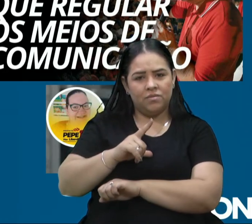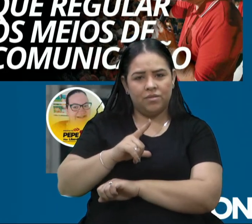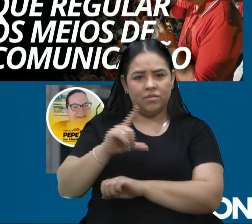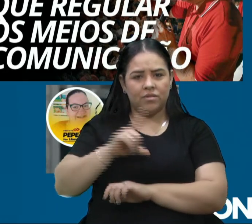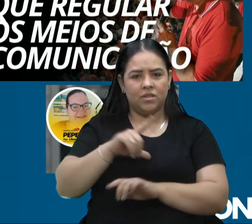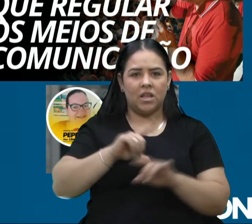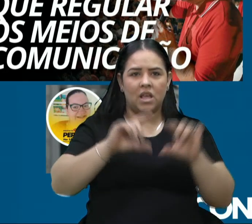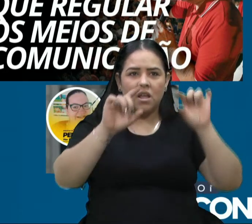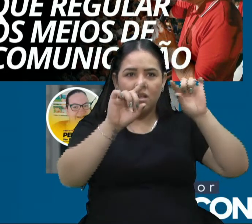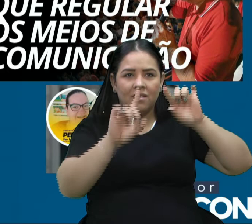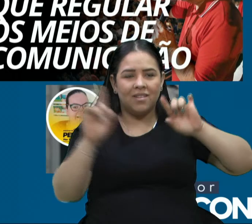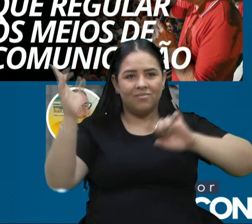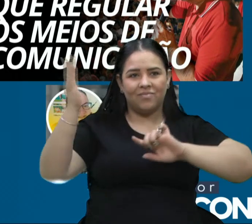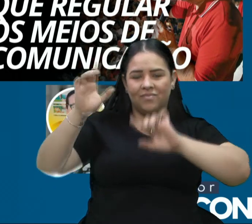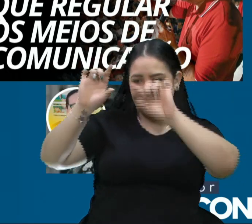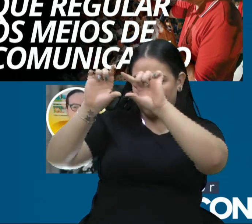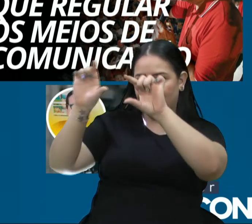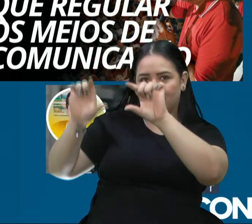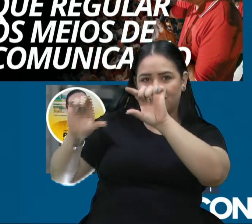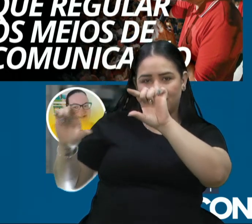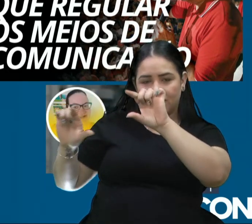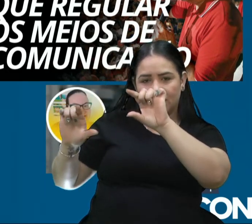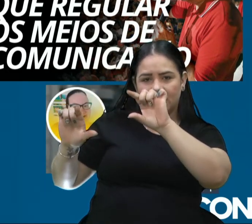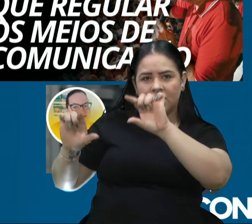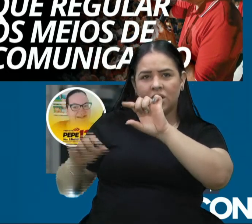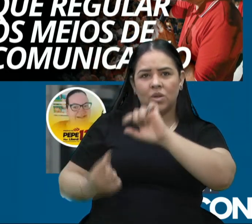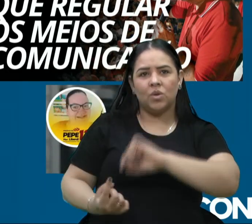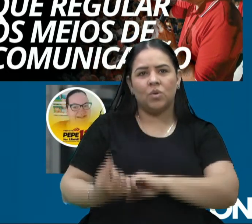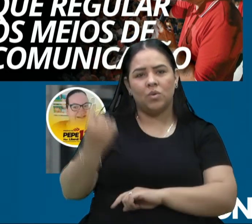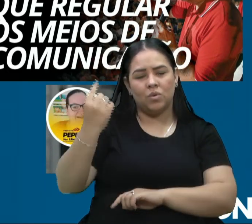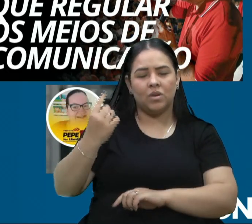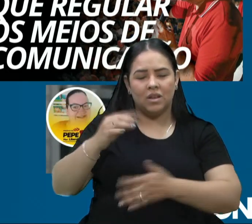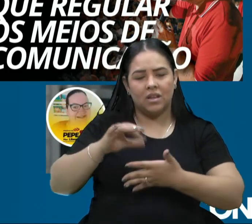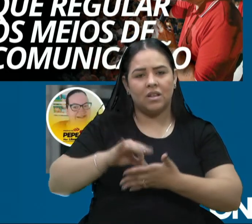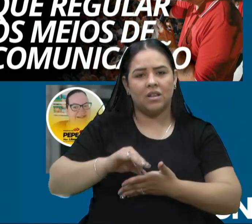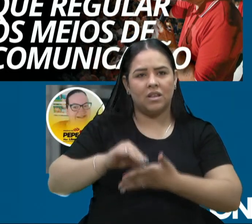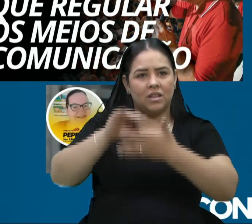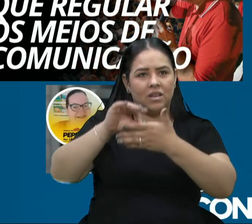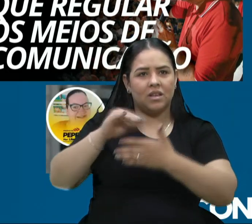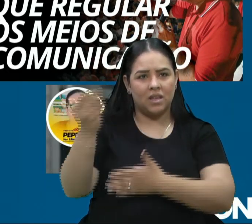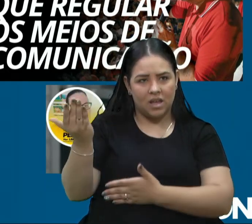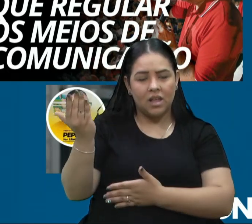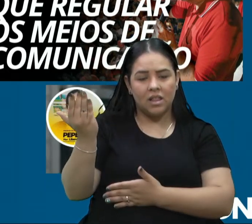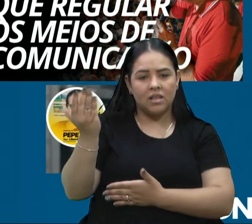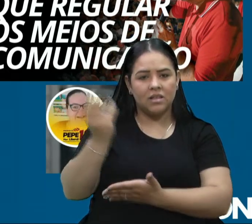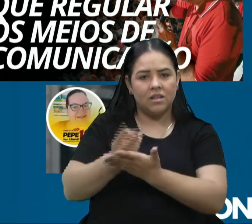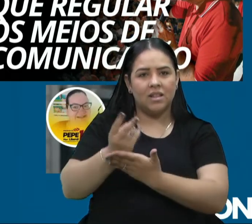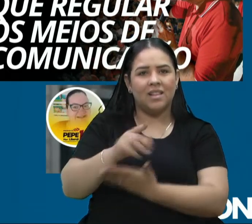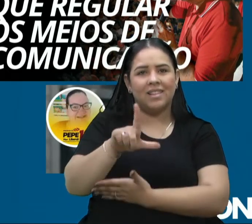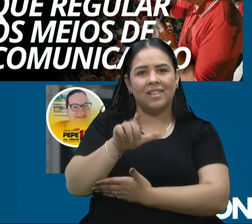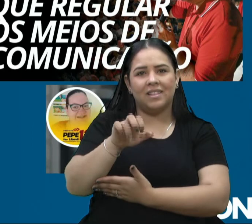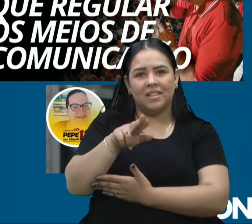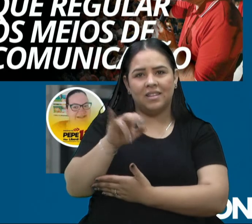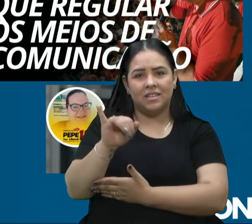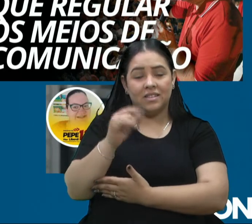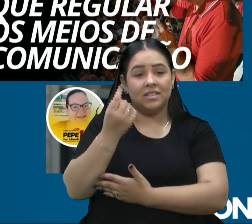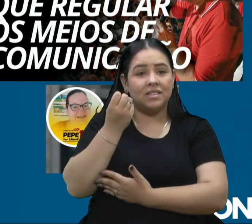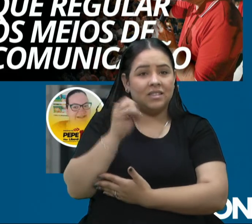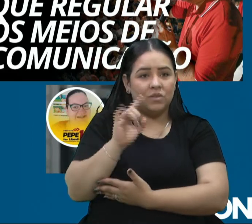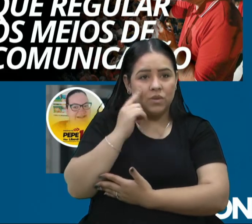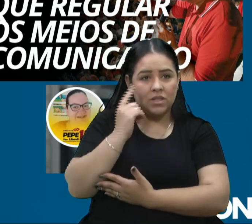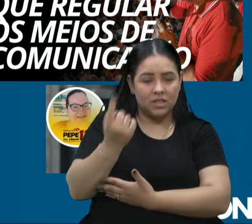falou que um dos líderes que admira é Lenin. E Lenin, se vocês colocarem no Google, vocês vão ver que ele é